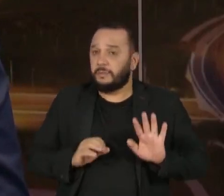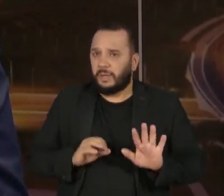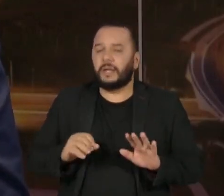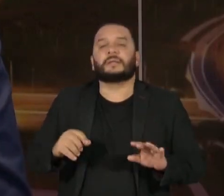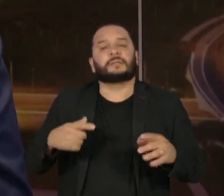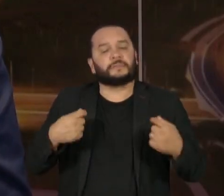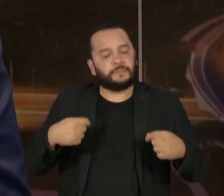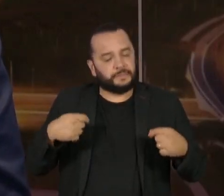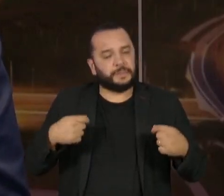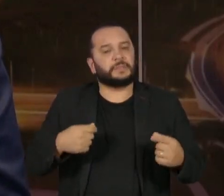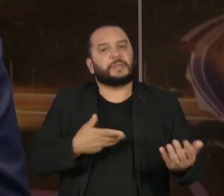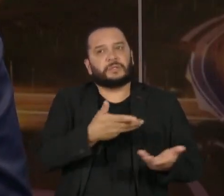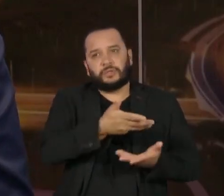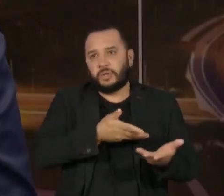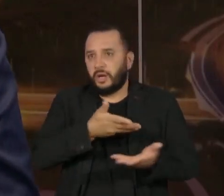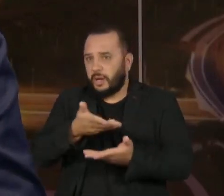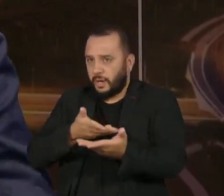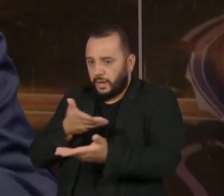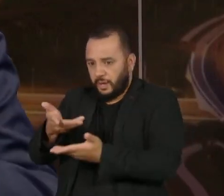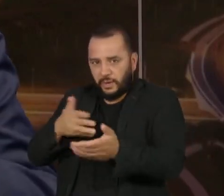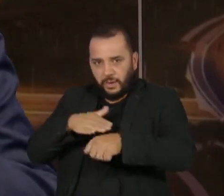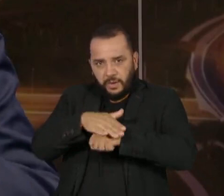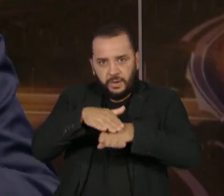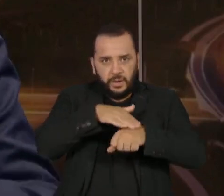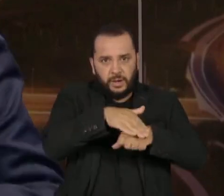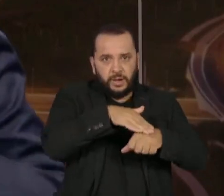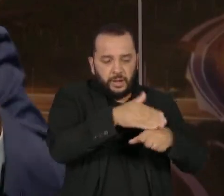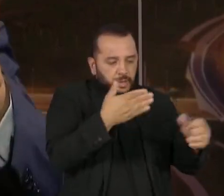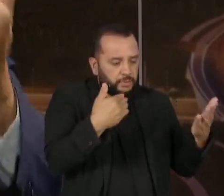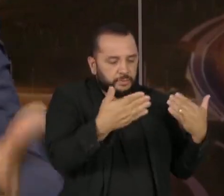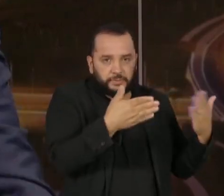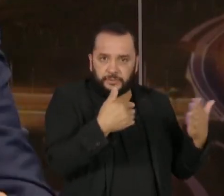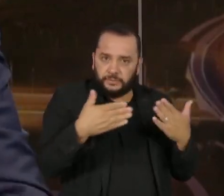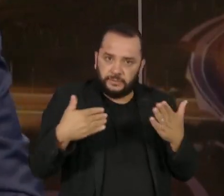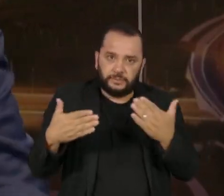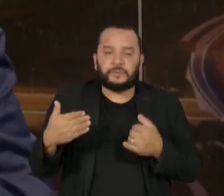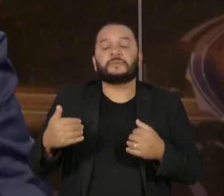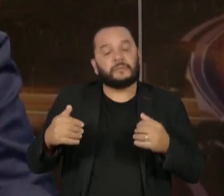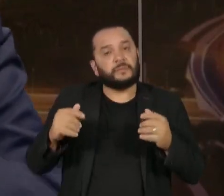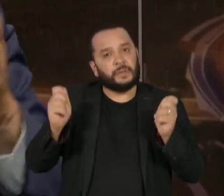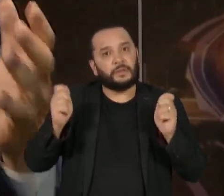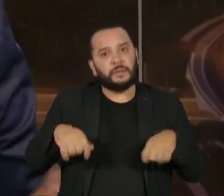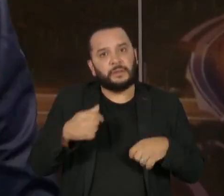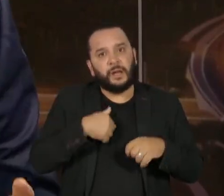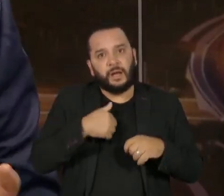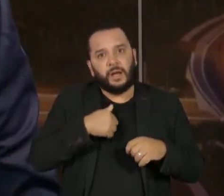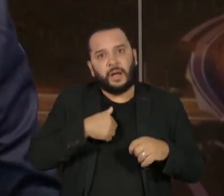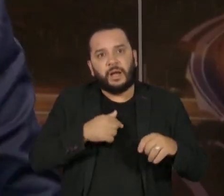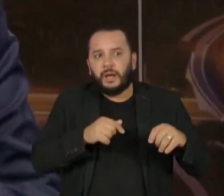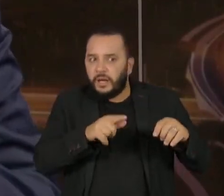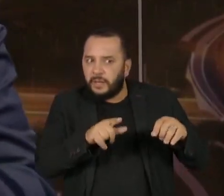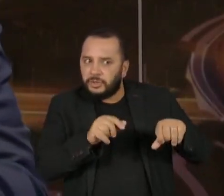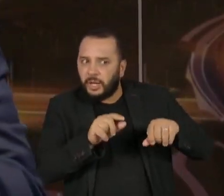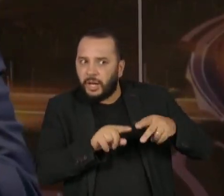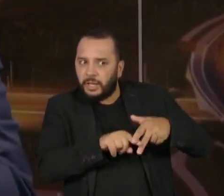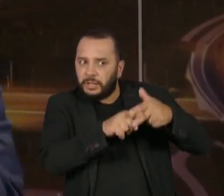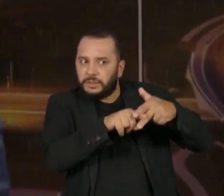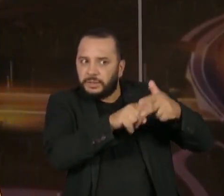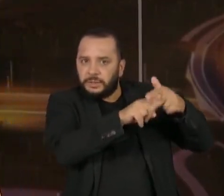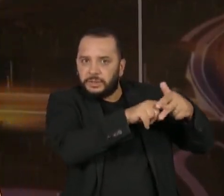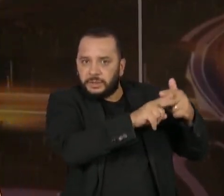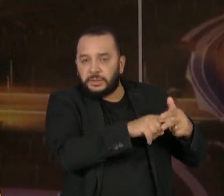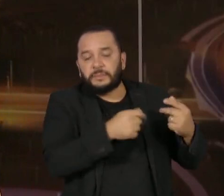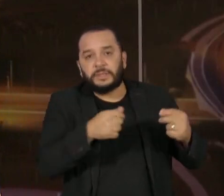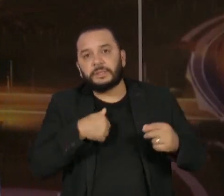essas alterações, elas possam liberar investimentos públicos, investimentos